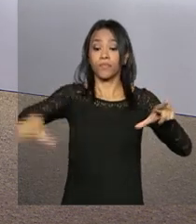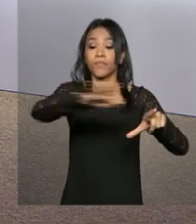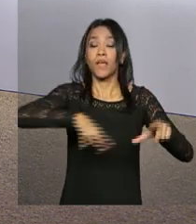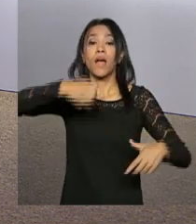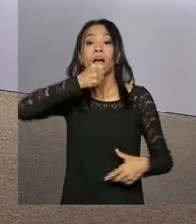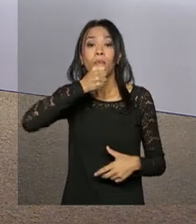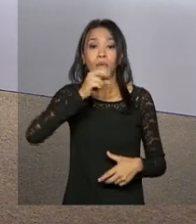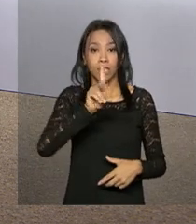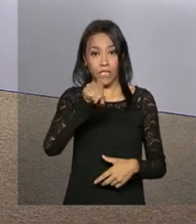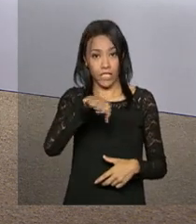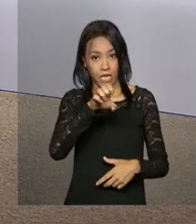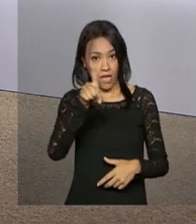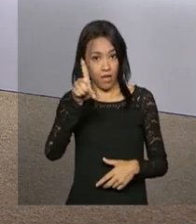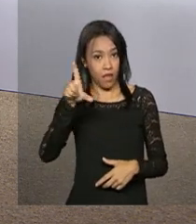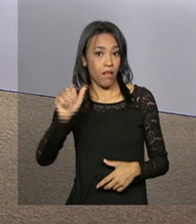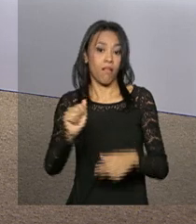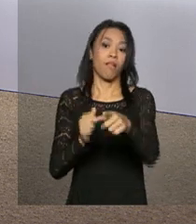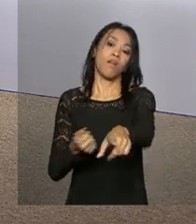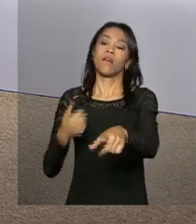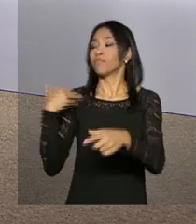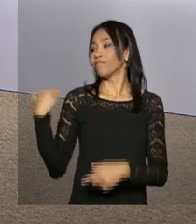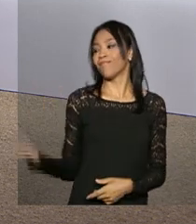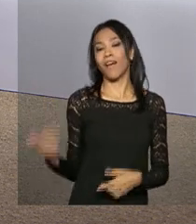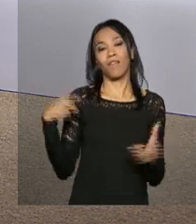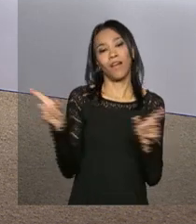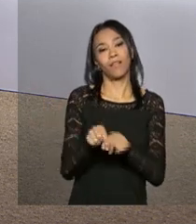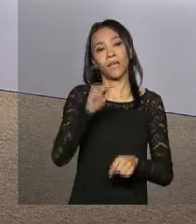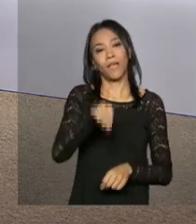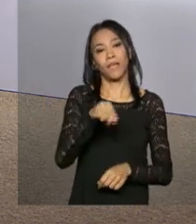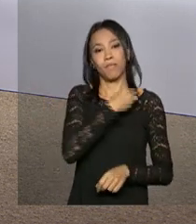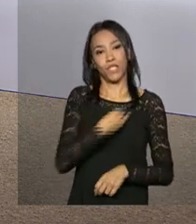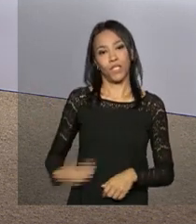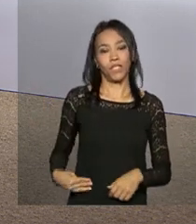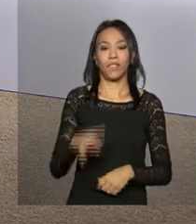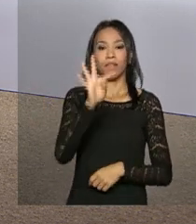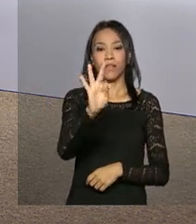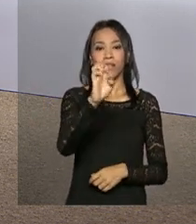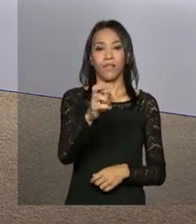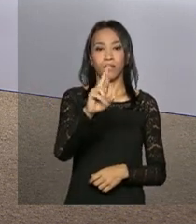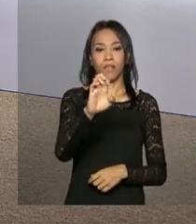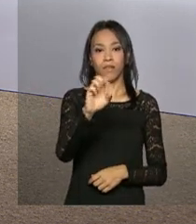Daniela Almeida está ao lado da ministra do Desenvolvimento Social e Combate à Fome, Tereza Campelo. Daniela?